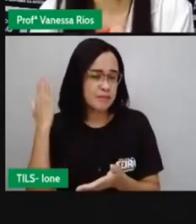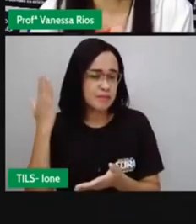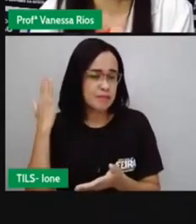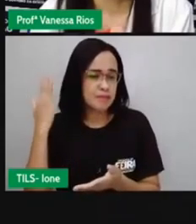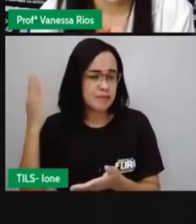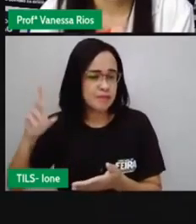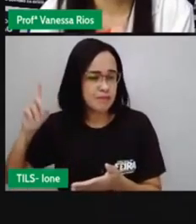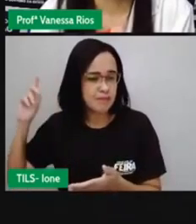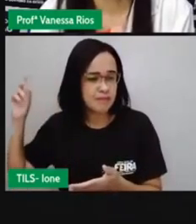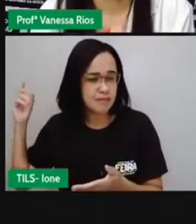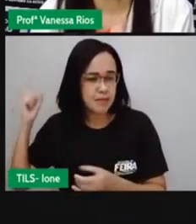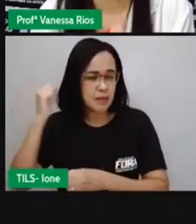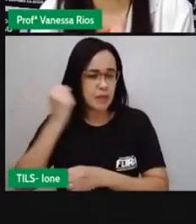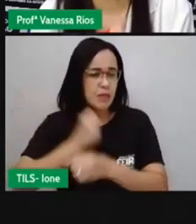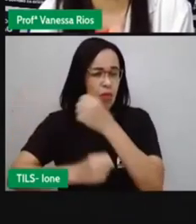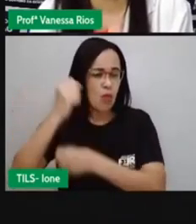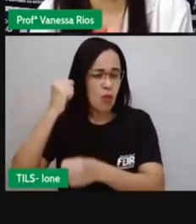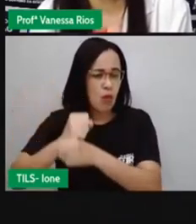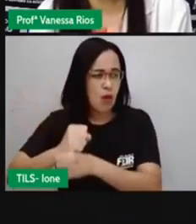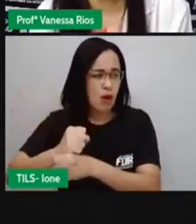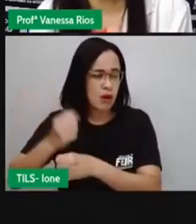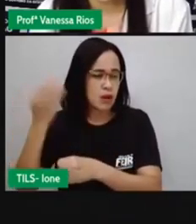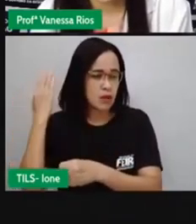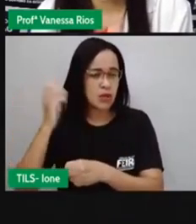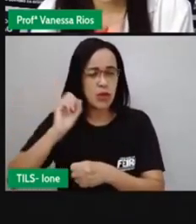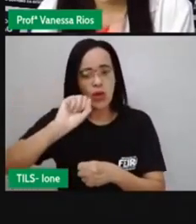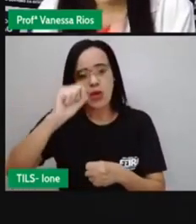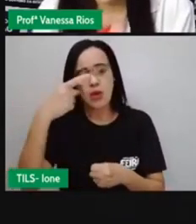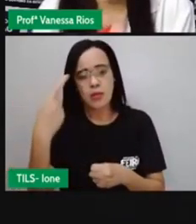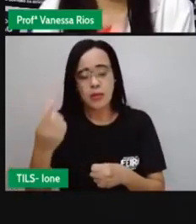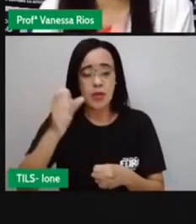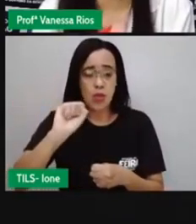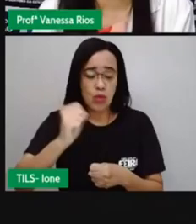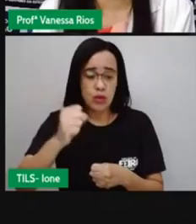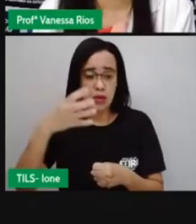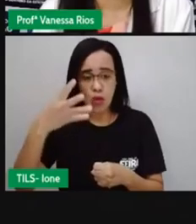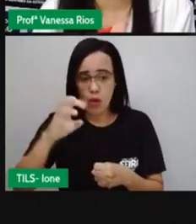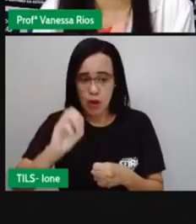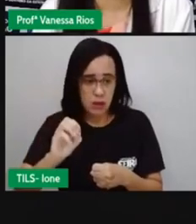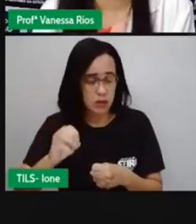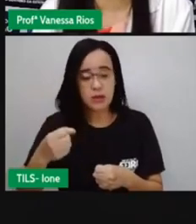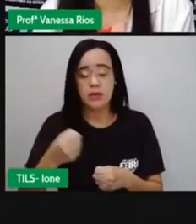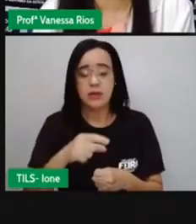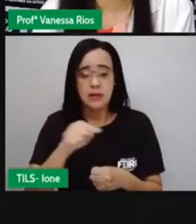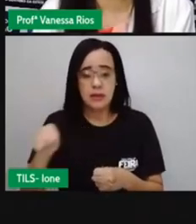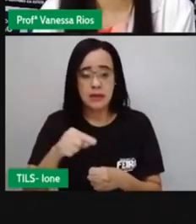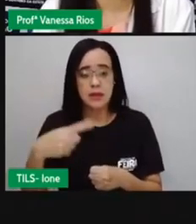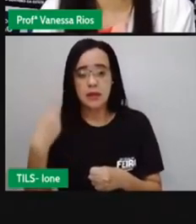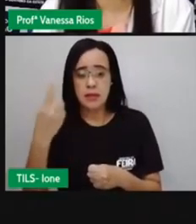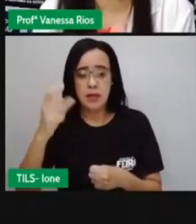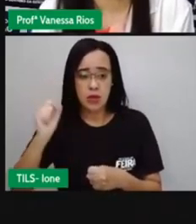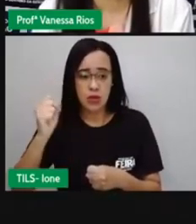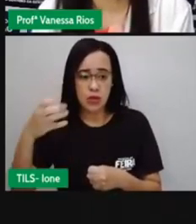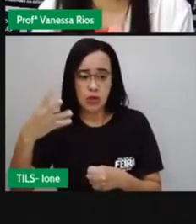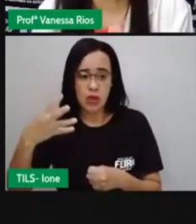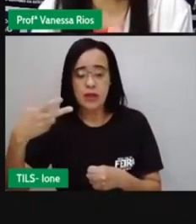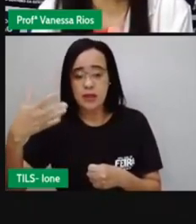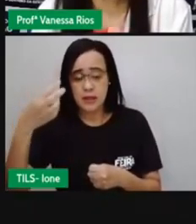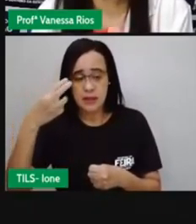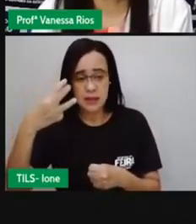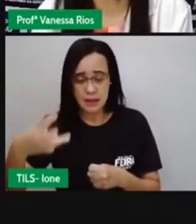1840, 1843. E aí surgiu da palavra inglesa